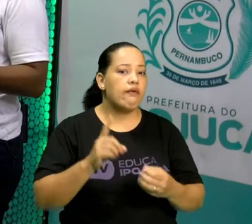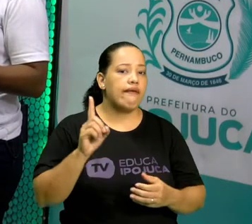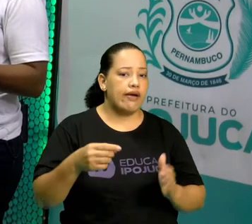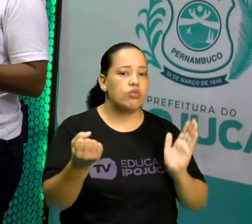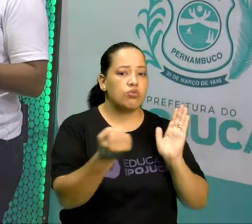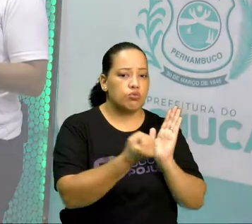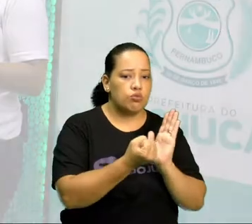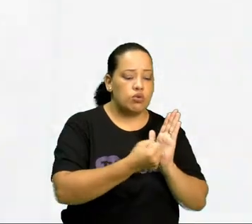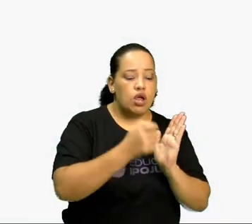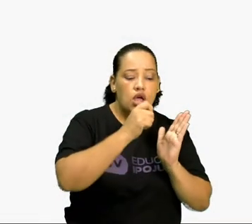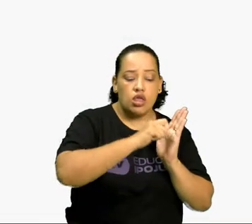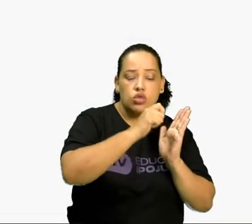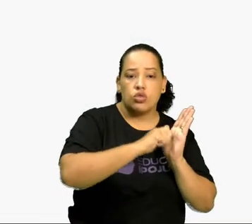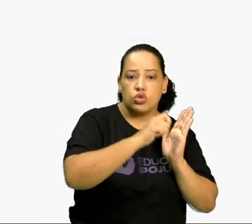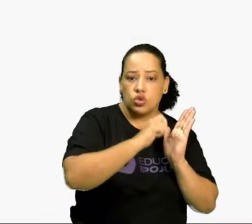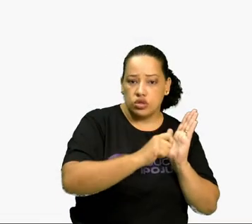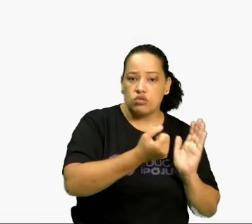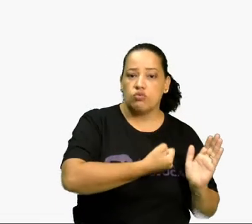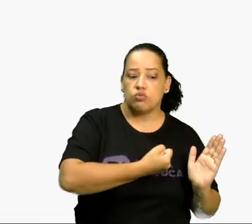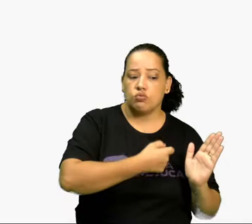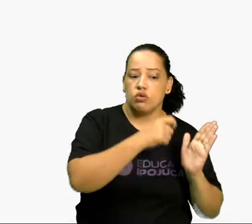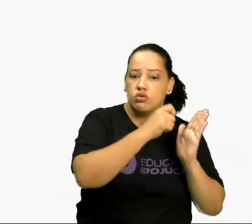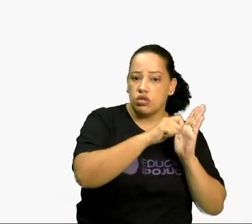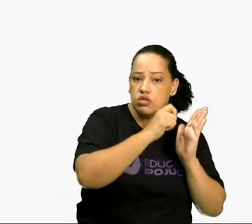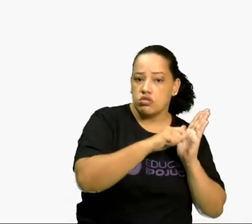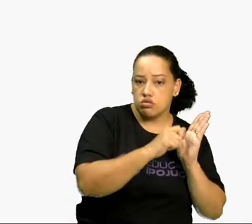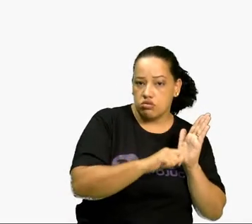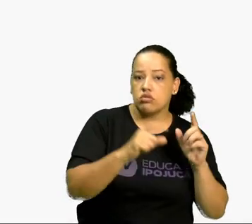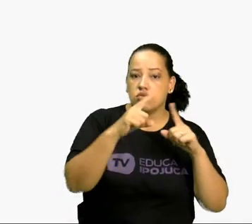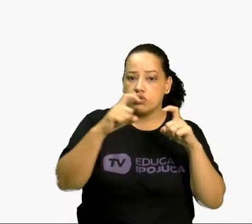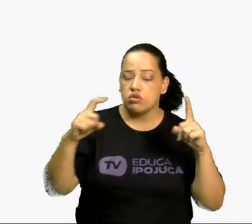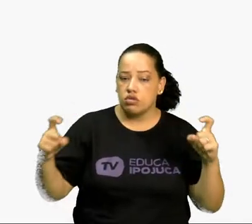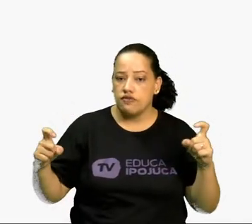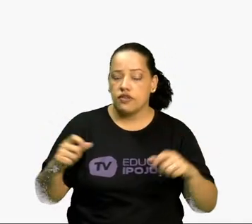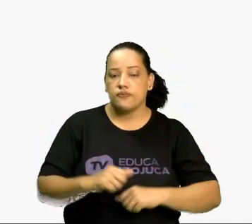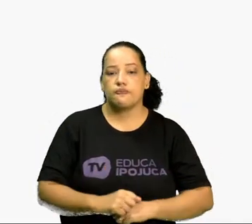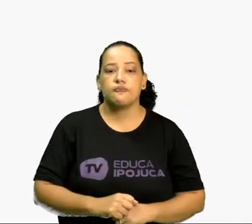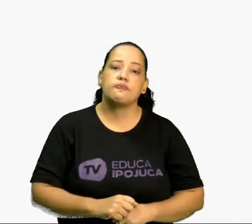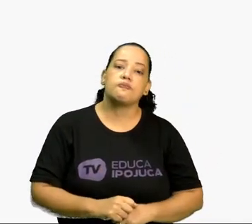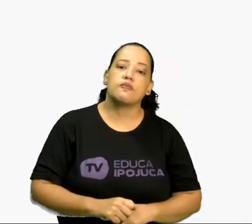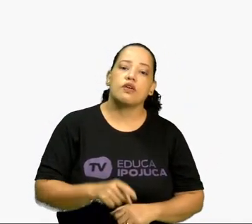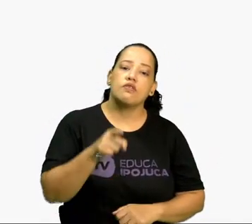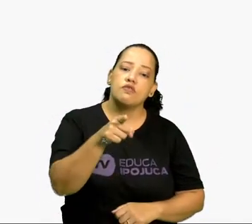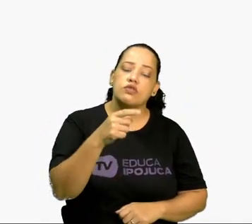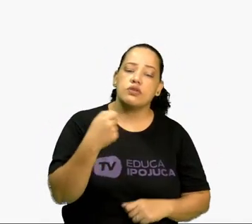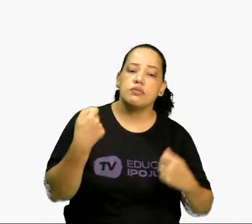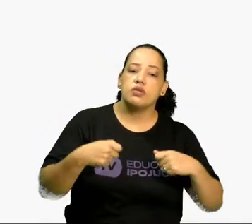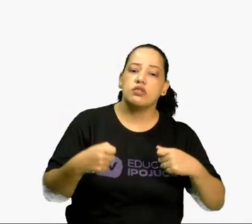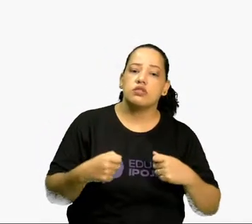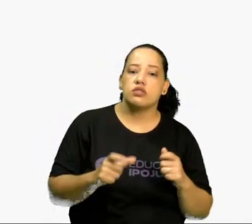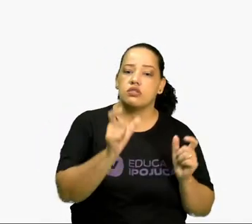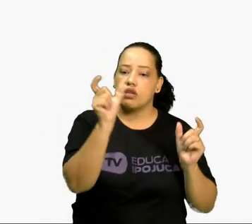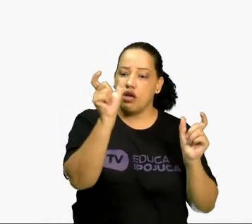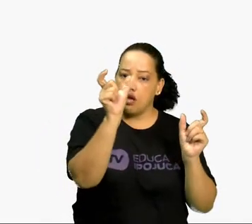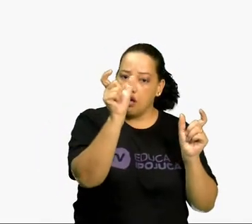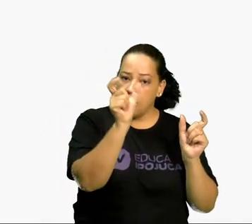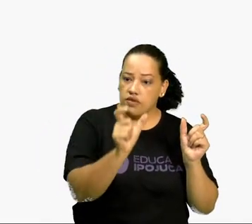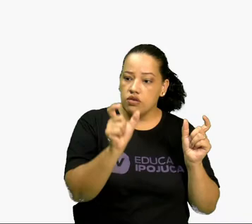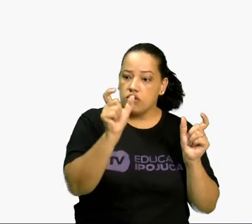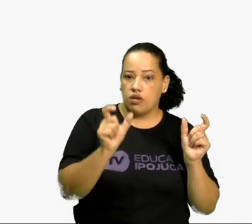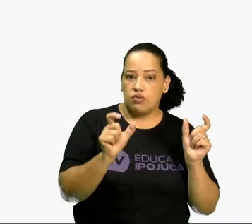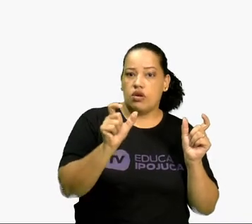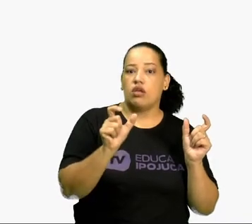Olha aí. Compreendido entre 1 e 10. Você agora vai caminhar com a vírgula para o lado esquerdo.